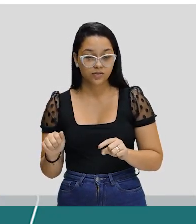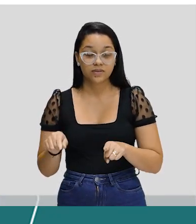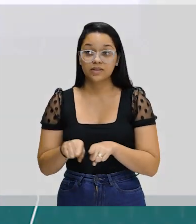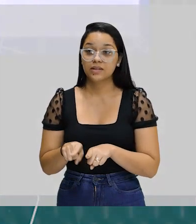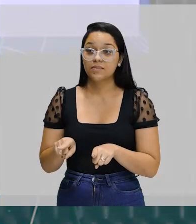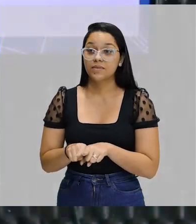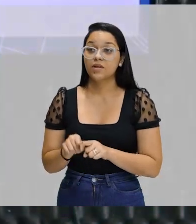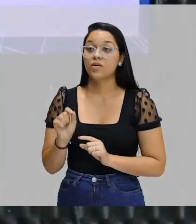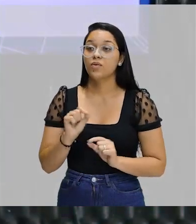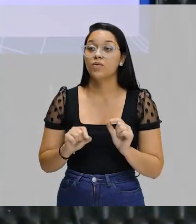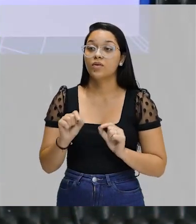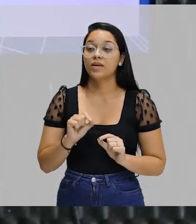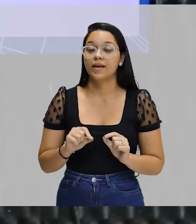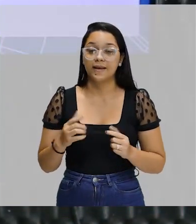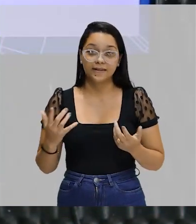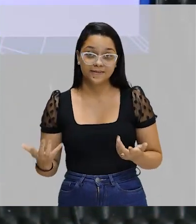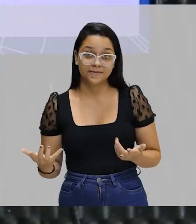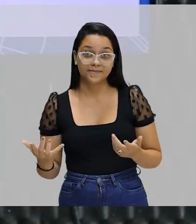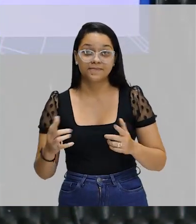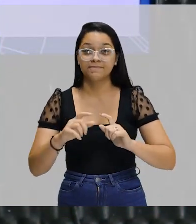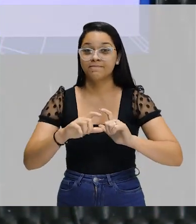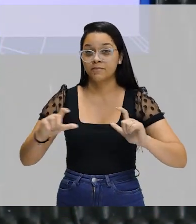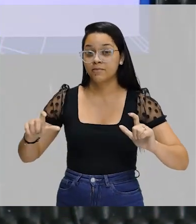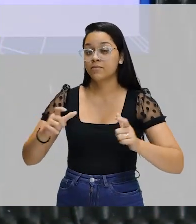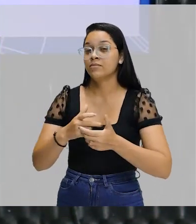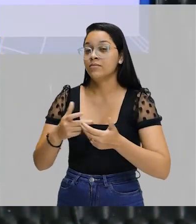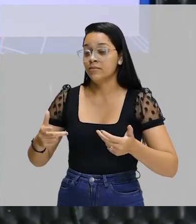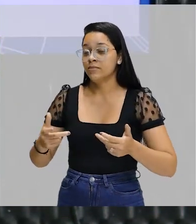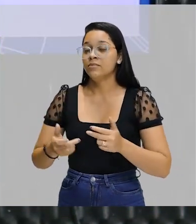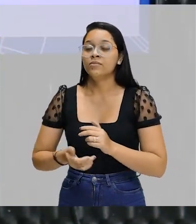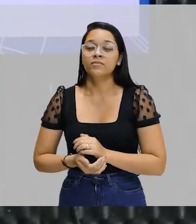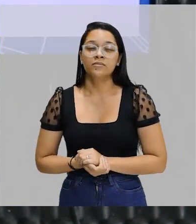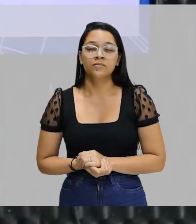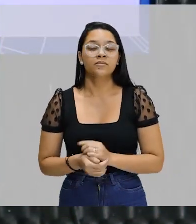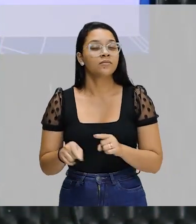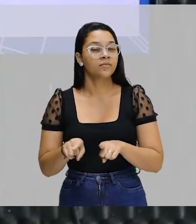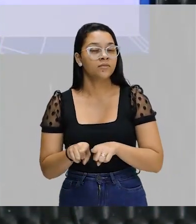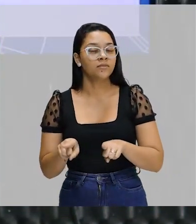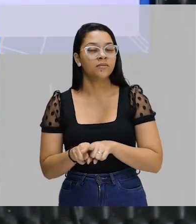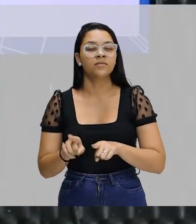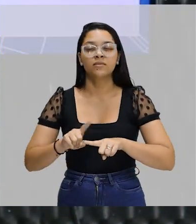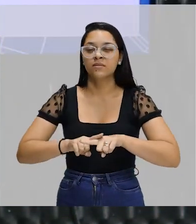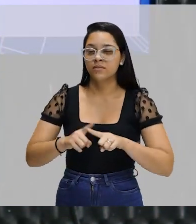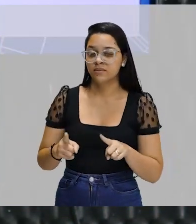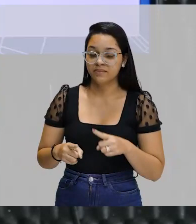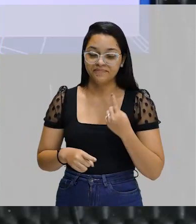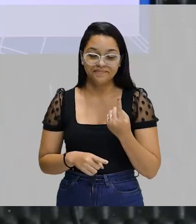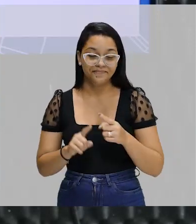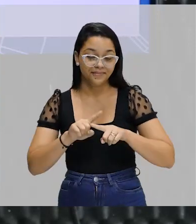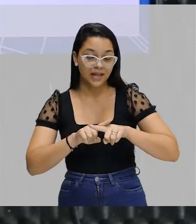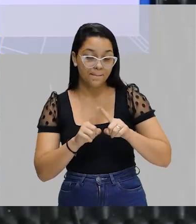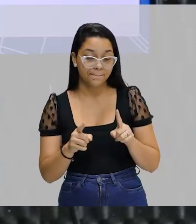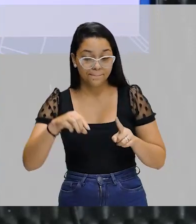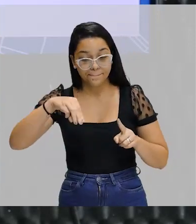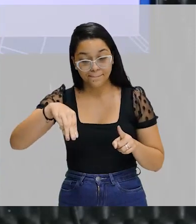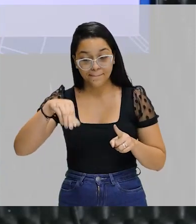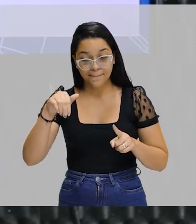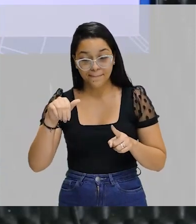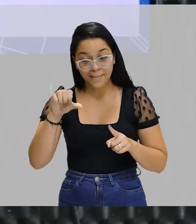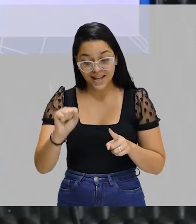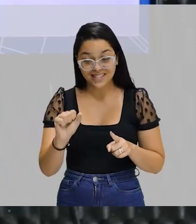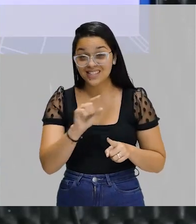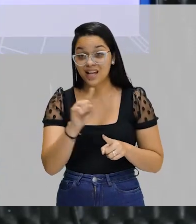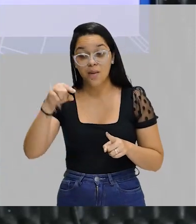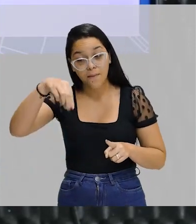nem, mas também, não, só, tá bom? E mas, sozinho. Gente, é mas, não é